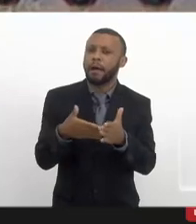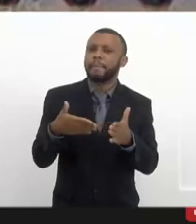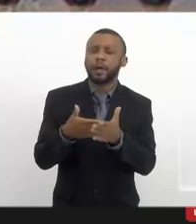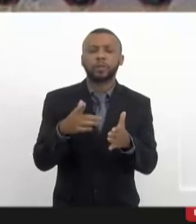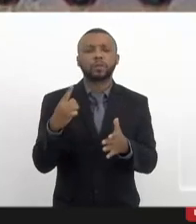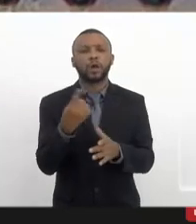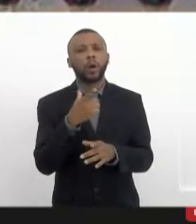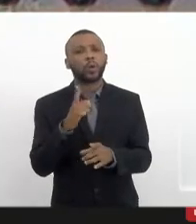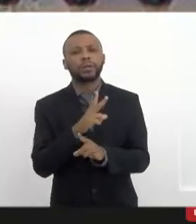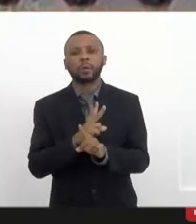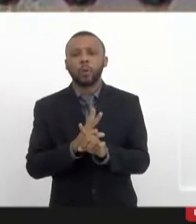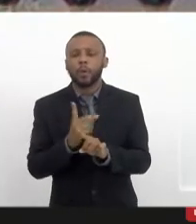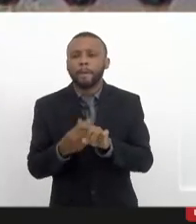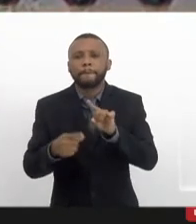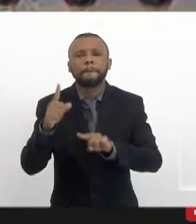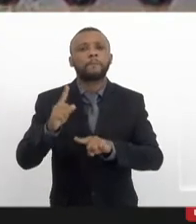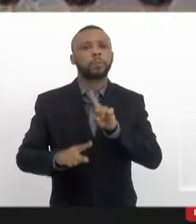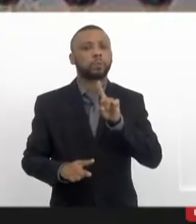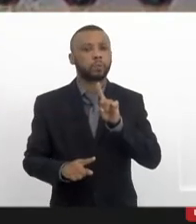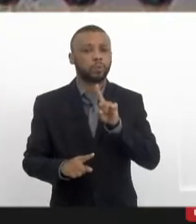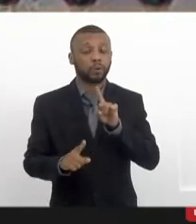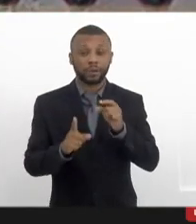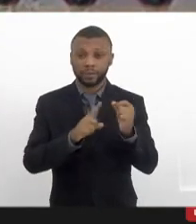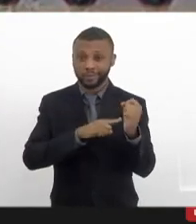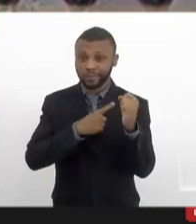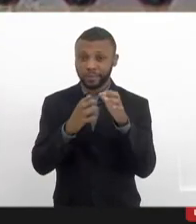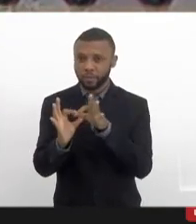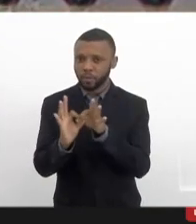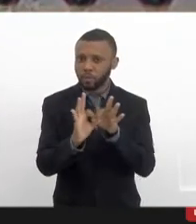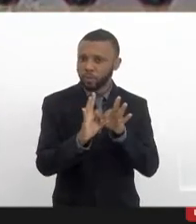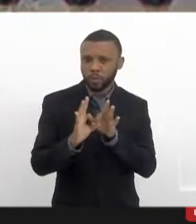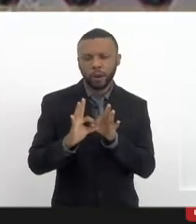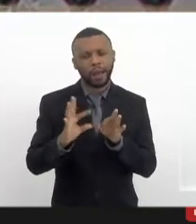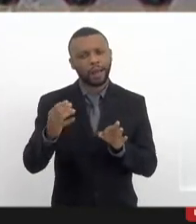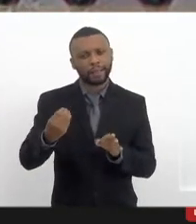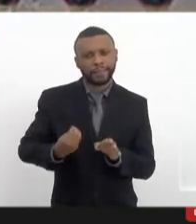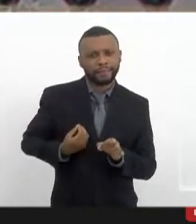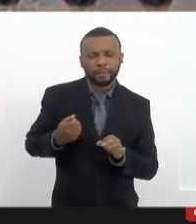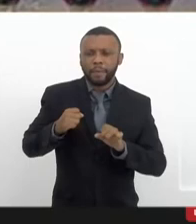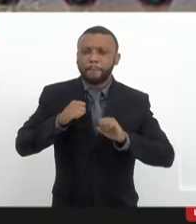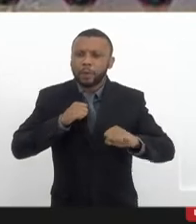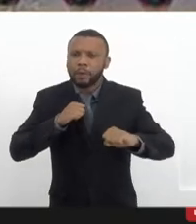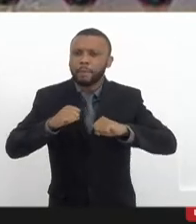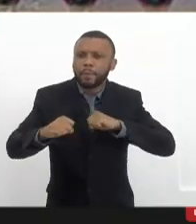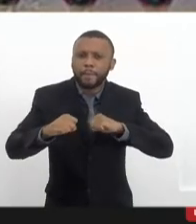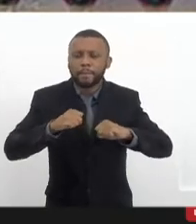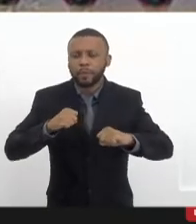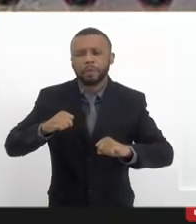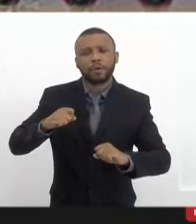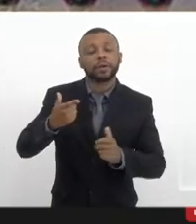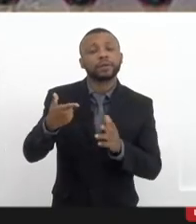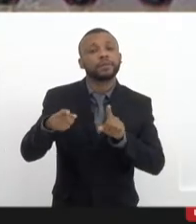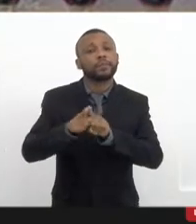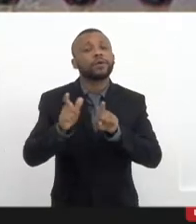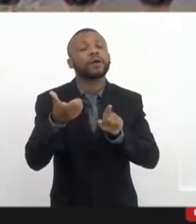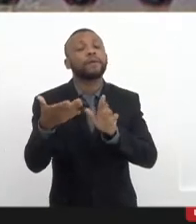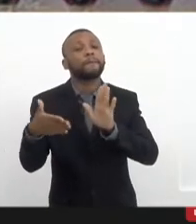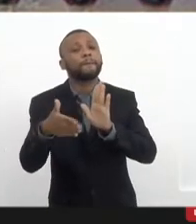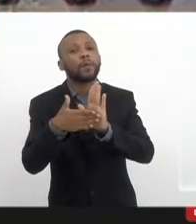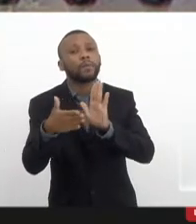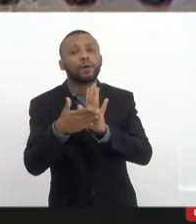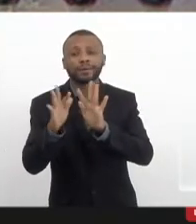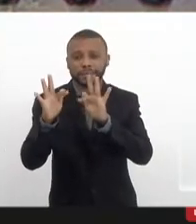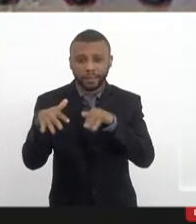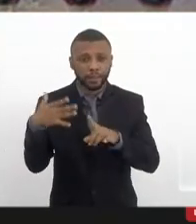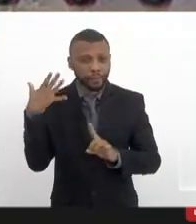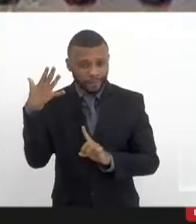fortaleça mutuamente. A luta, ela está viva. E eu quero propor aqui, encerrando